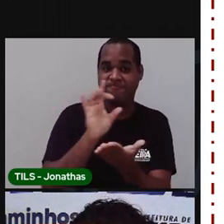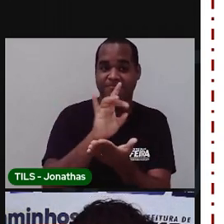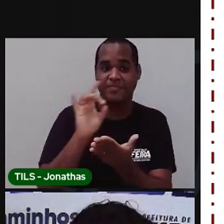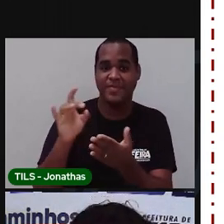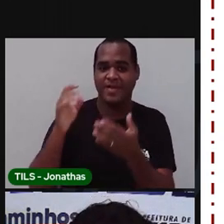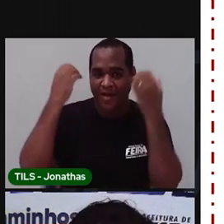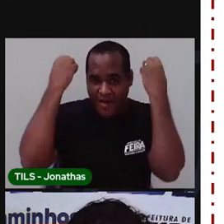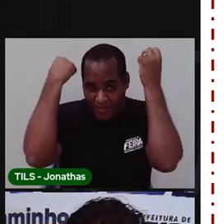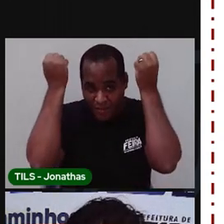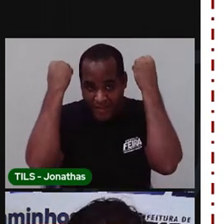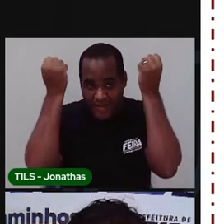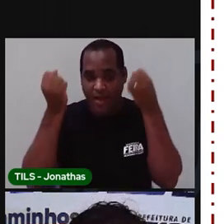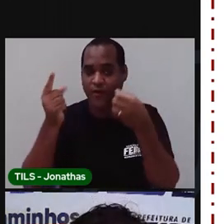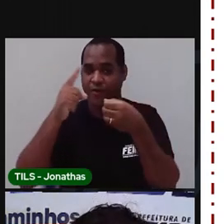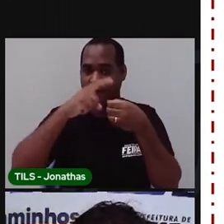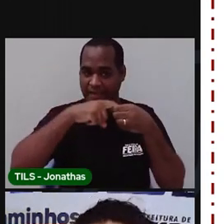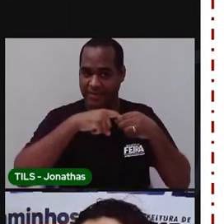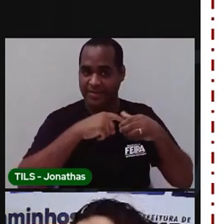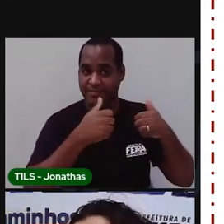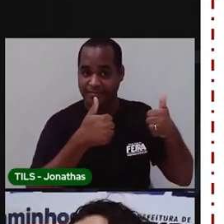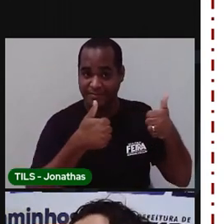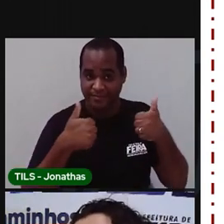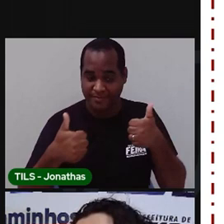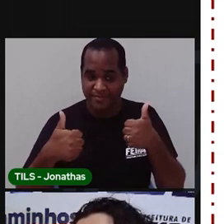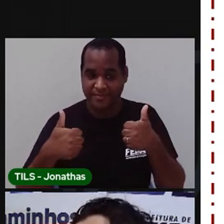nossa bonequinha vai voltar para a casa dela.